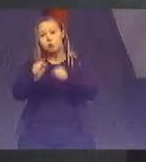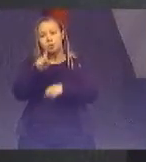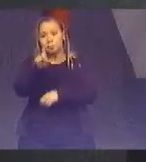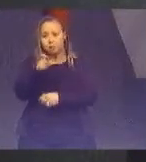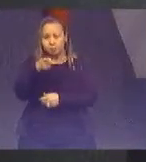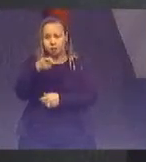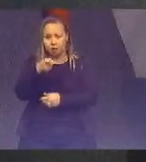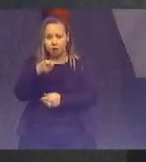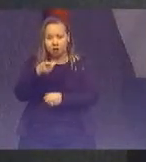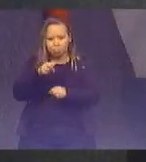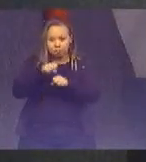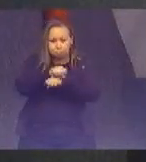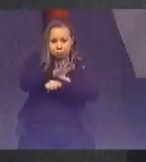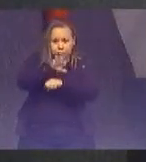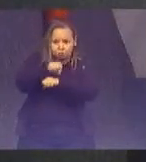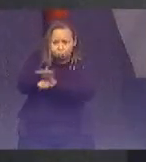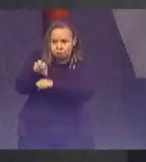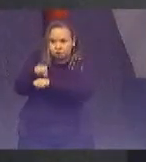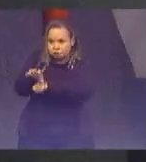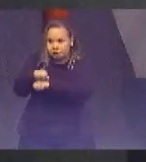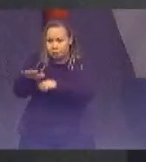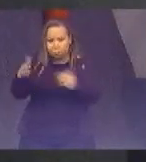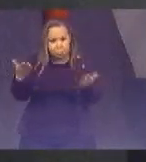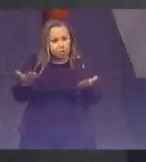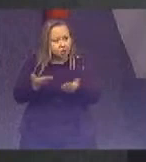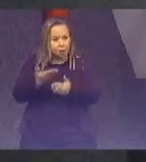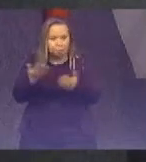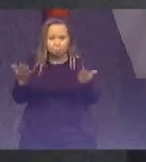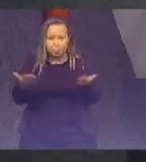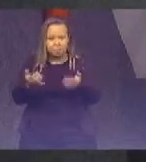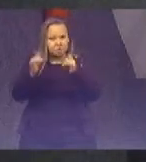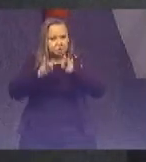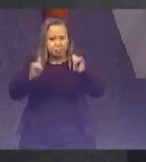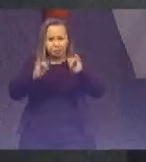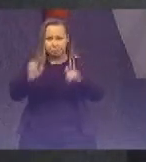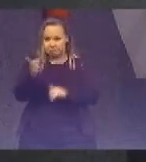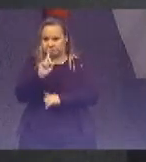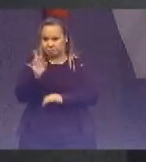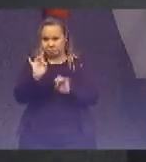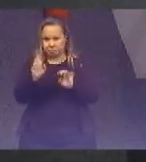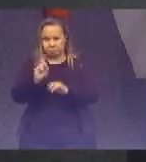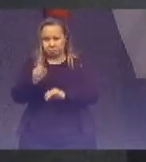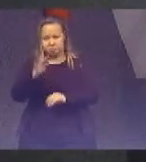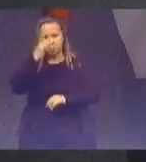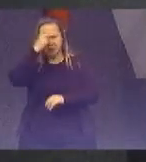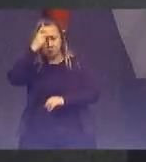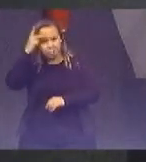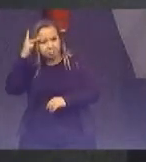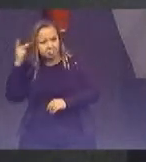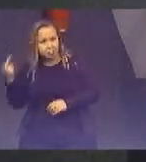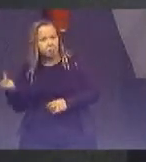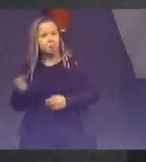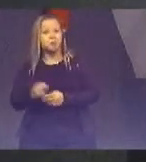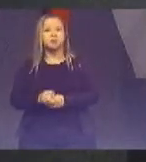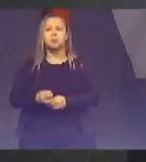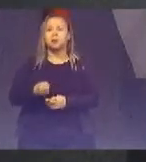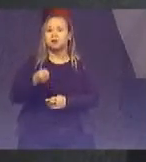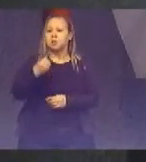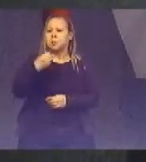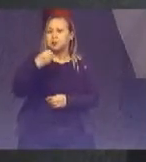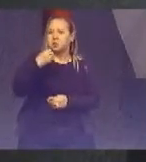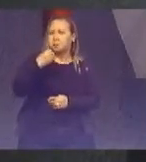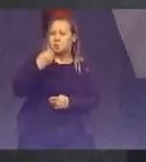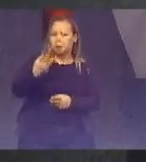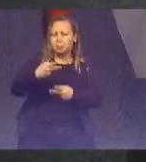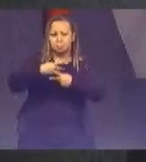disseminado instantaneamente não só informações mas também pessoas e bens transitam ao redor do